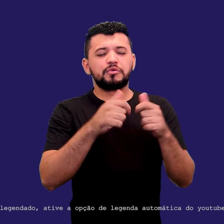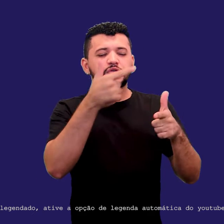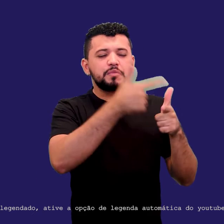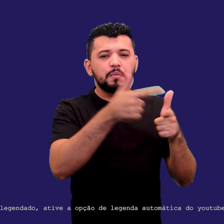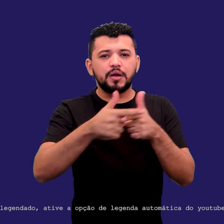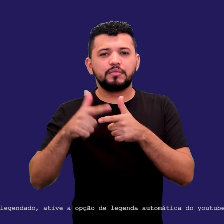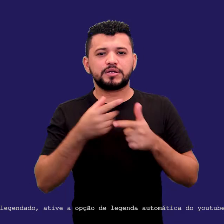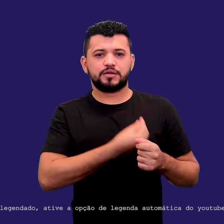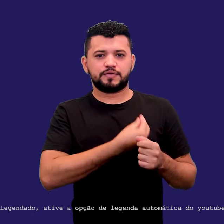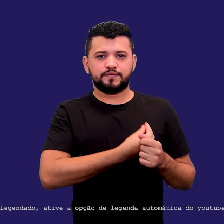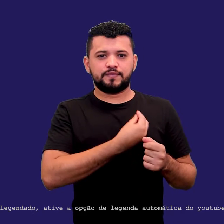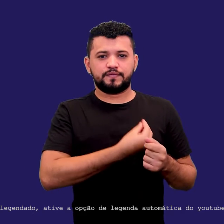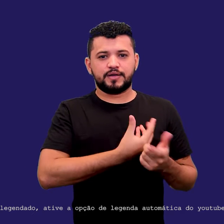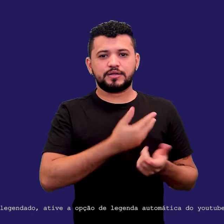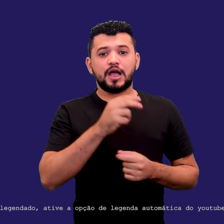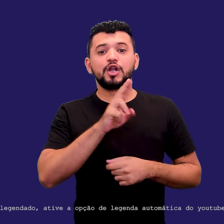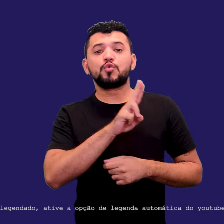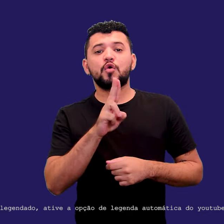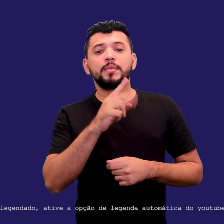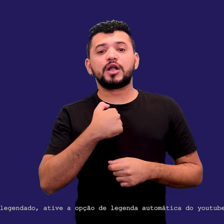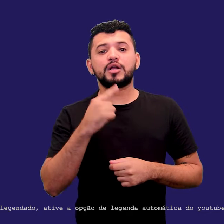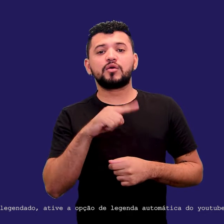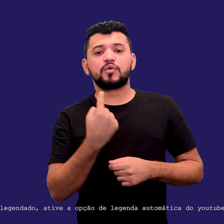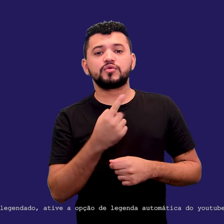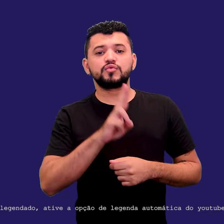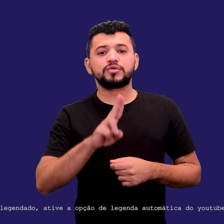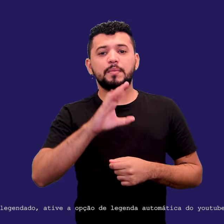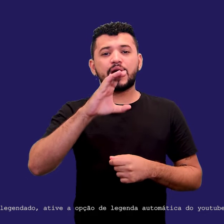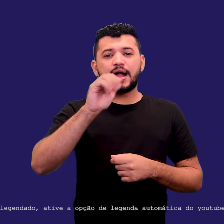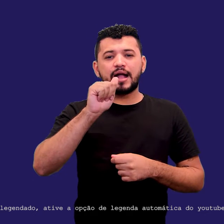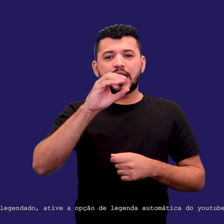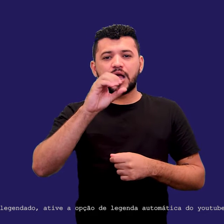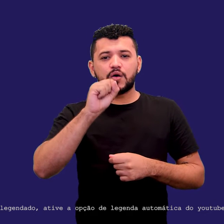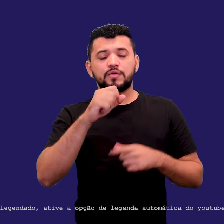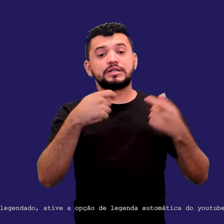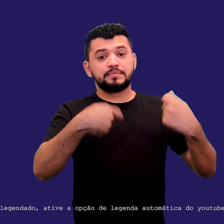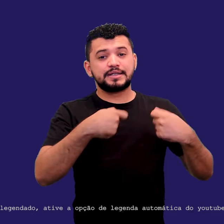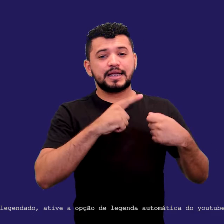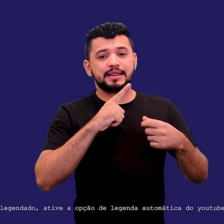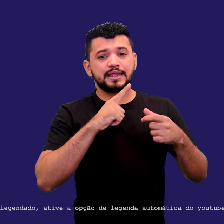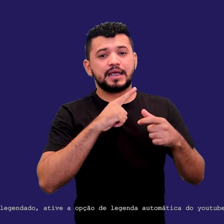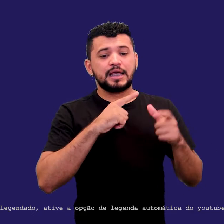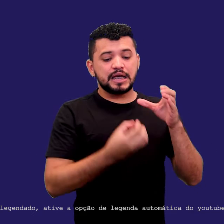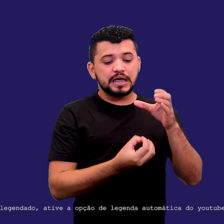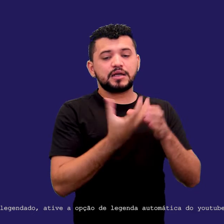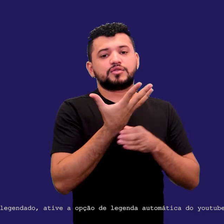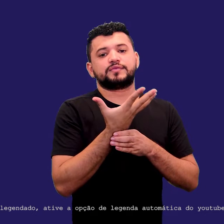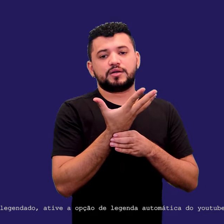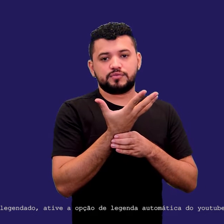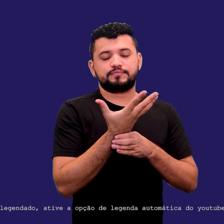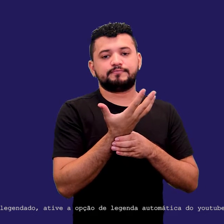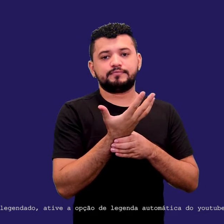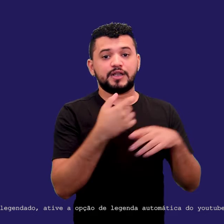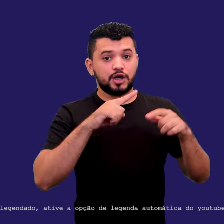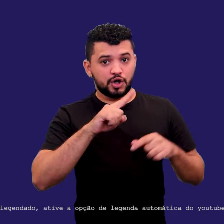chamar ele de caos, mas, na verdade, ele vai exigir uma criatividade muito forte, né? Então, a gente já pode trabalhar aí, olha só que